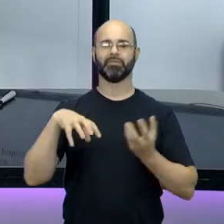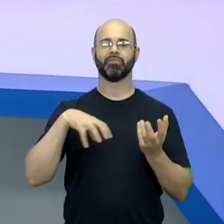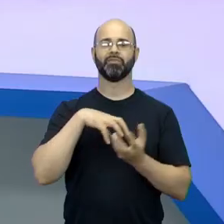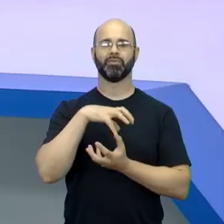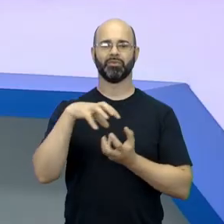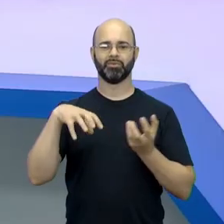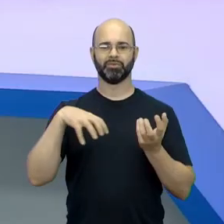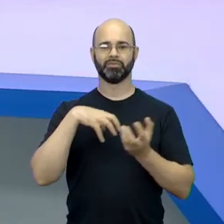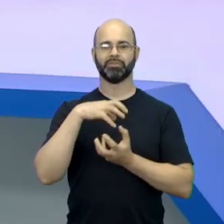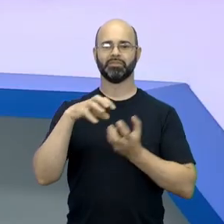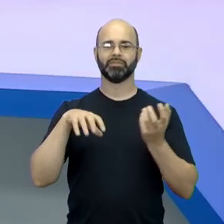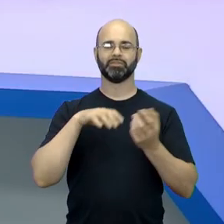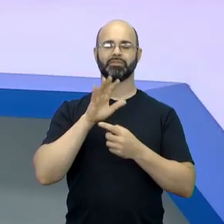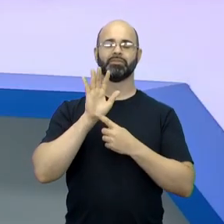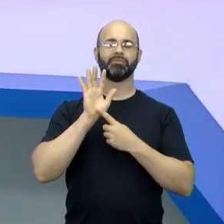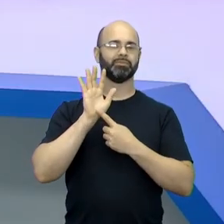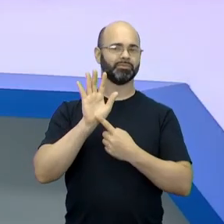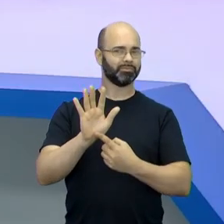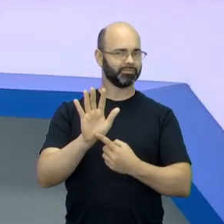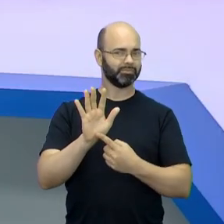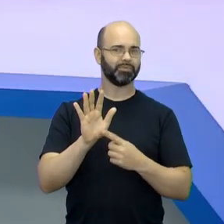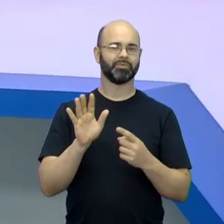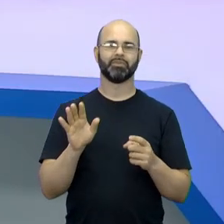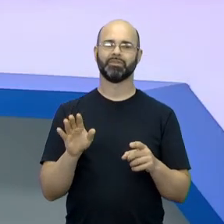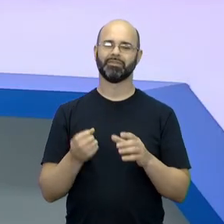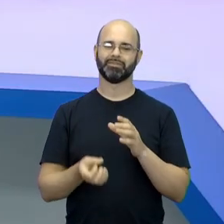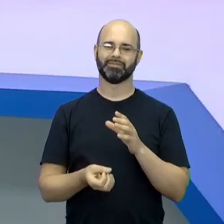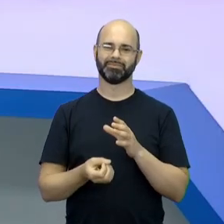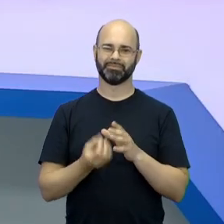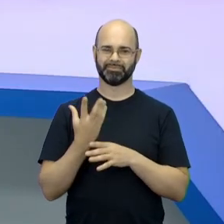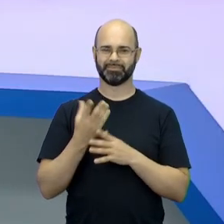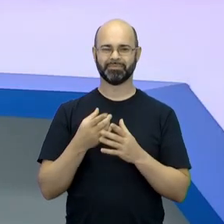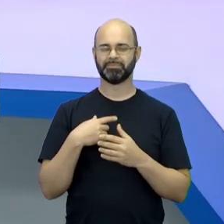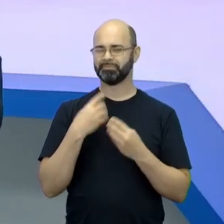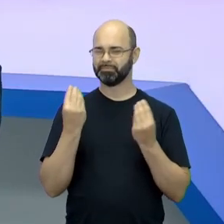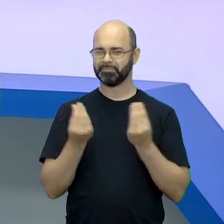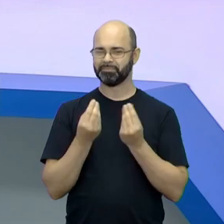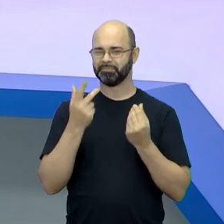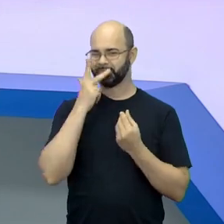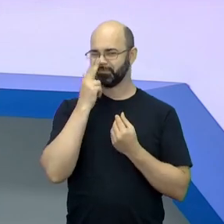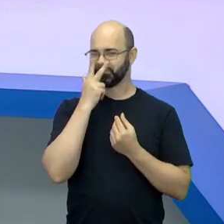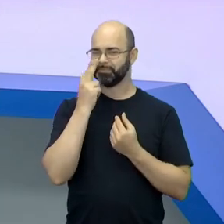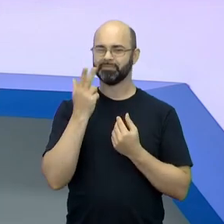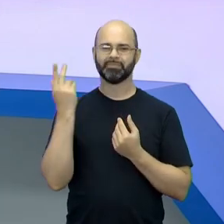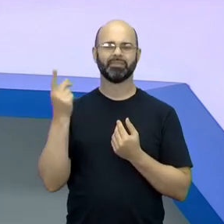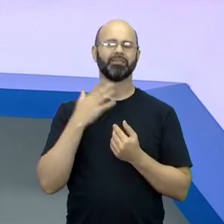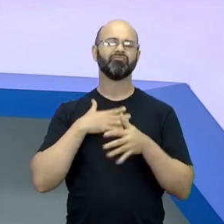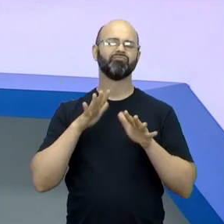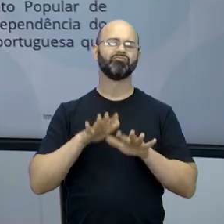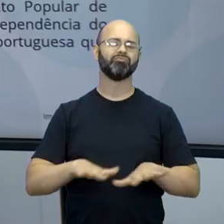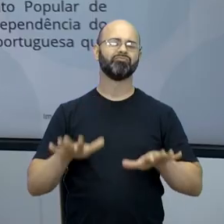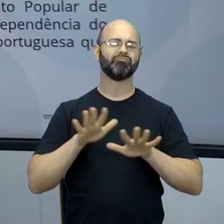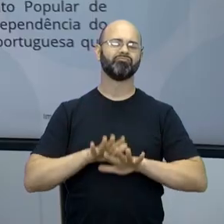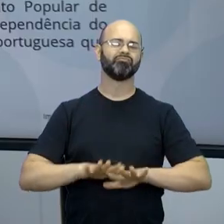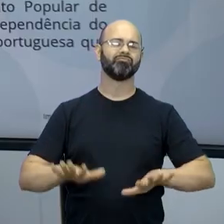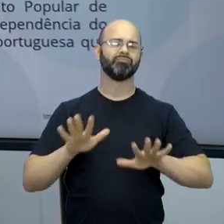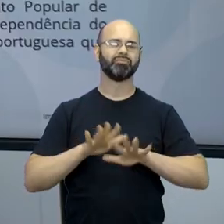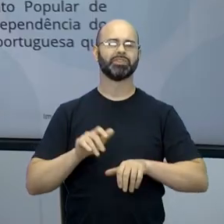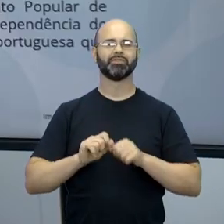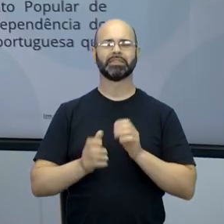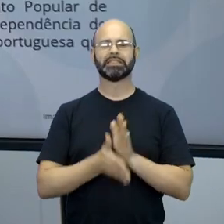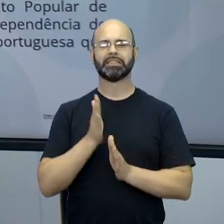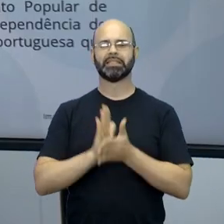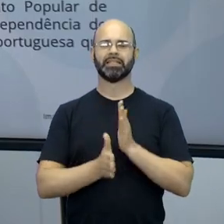o insurgimento ali do povo africano, porque é a impressão que dá que eles eram muito passivos, Lutaram, lutaram, matam,